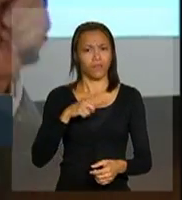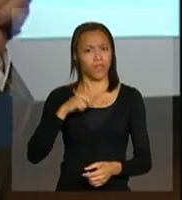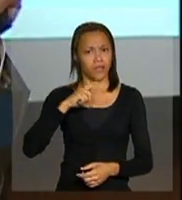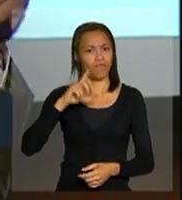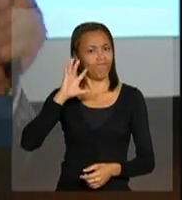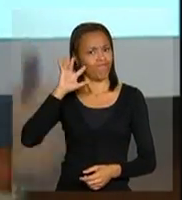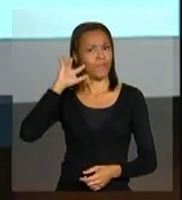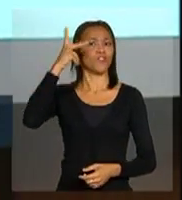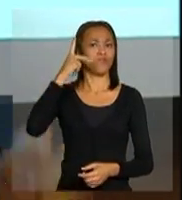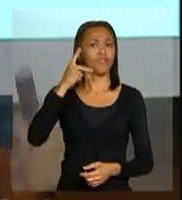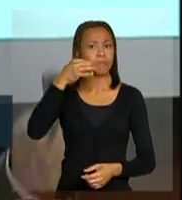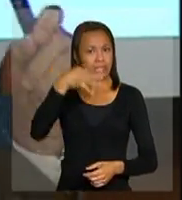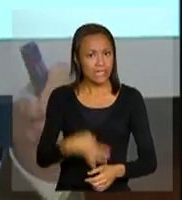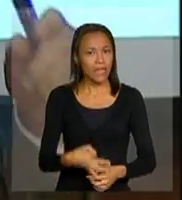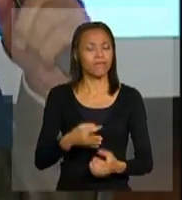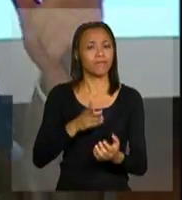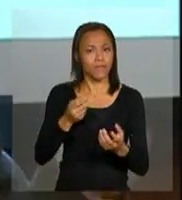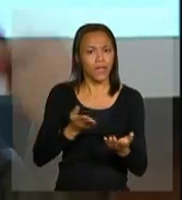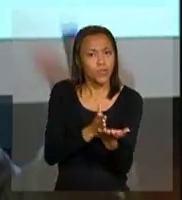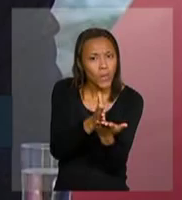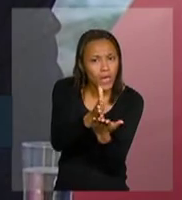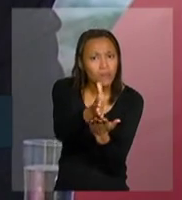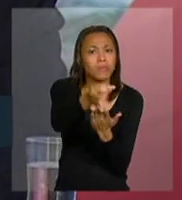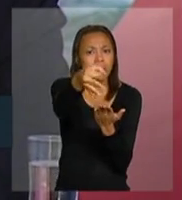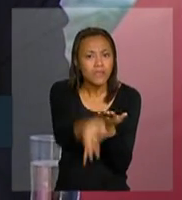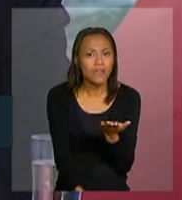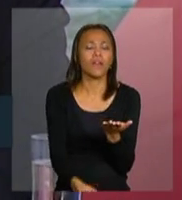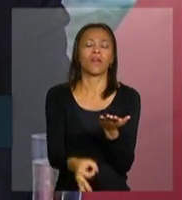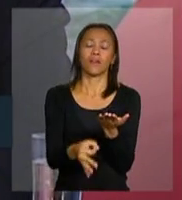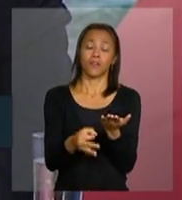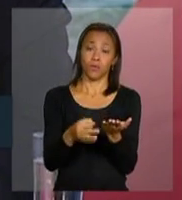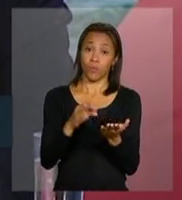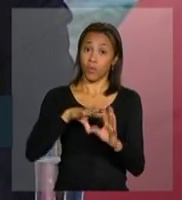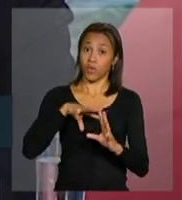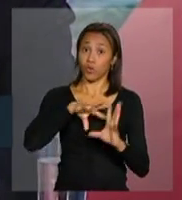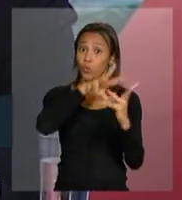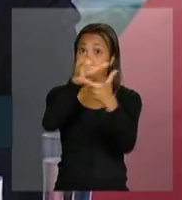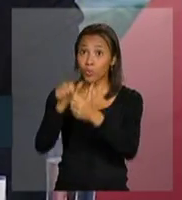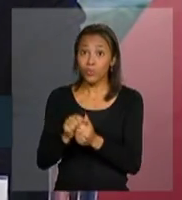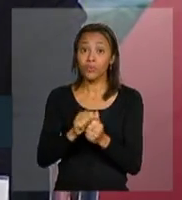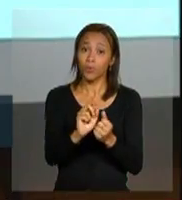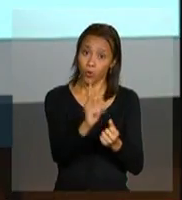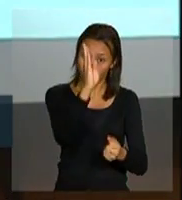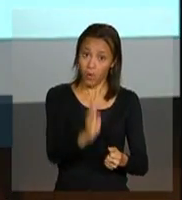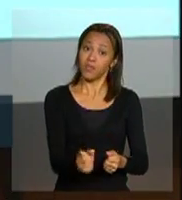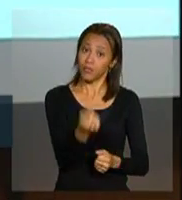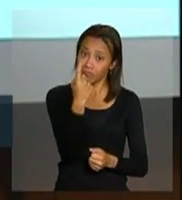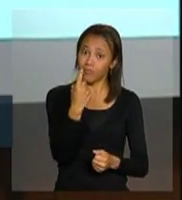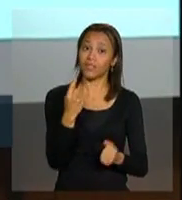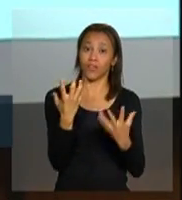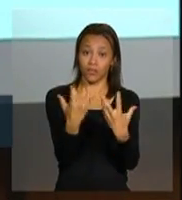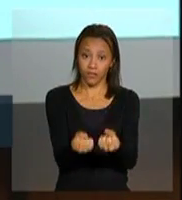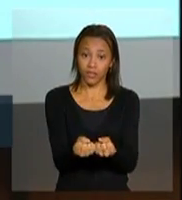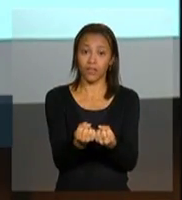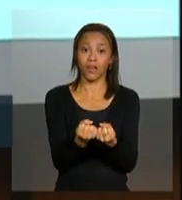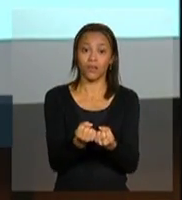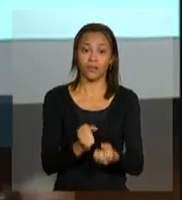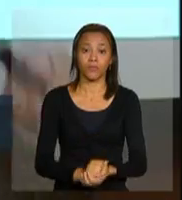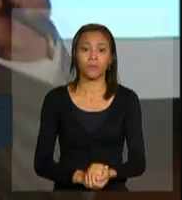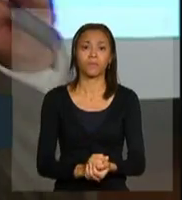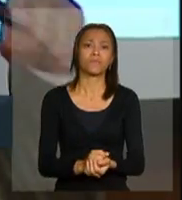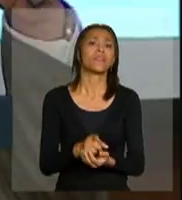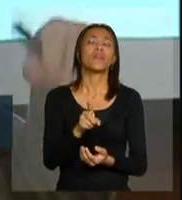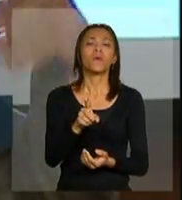absolutamente correta, um dos poucos países do mundo que tomaram essa decisão, um país em desenvolvimento, em adotar o CD4-500